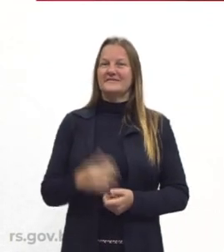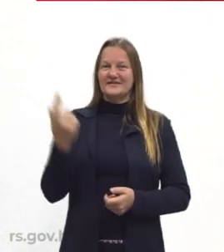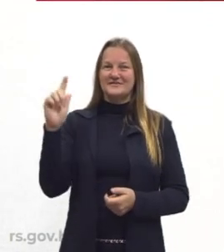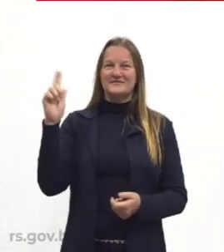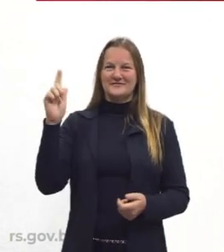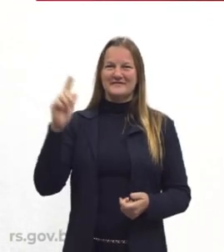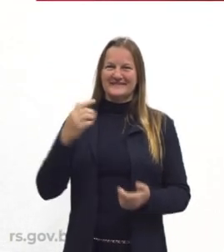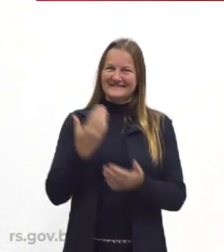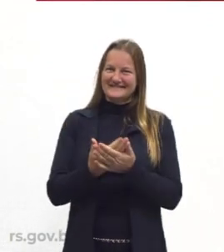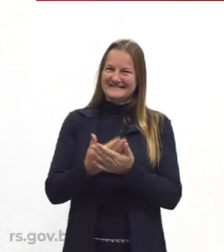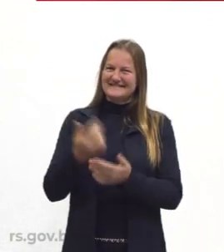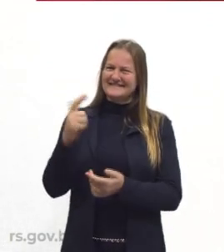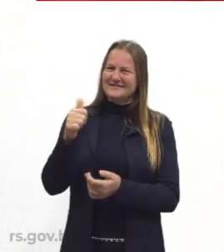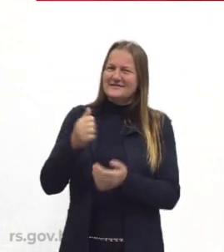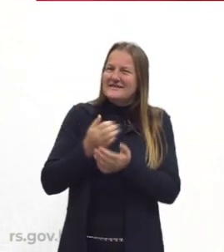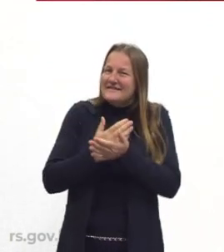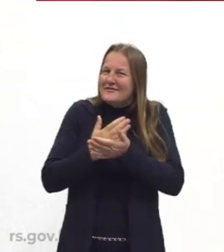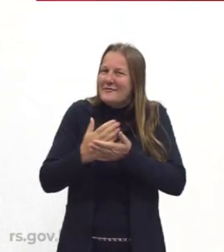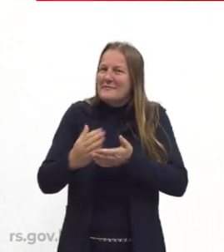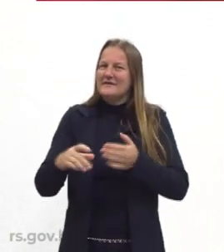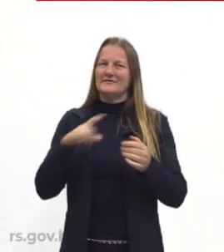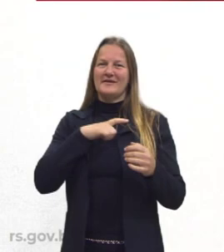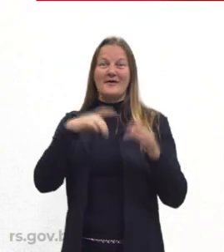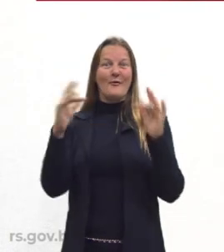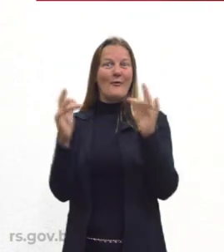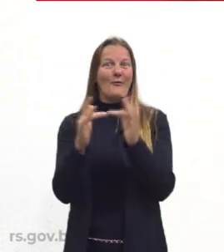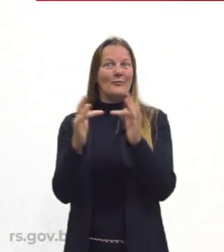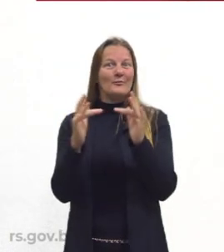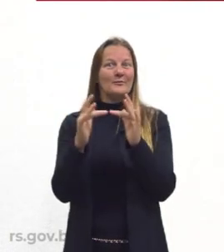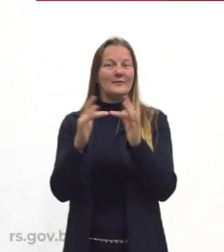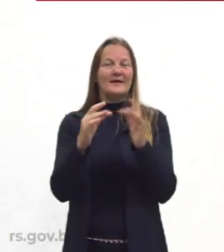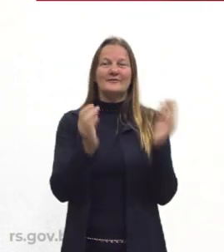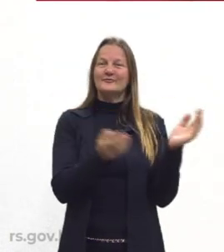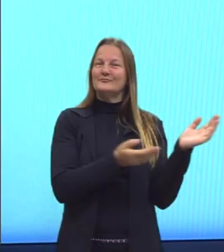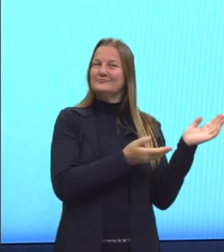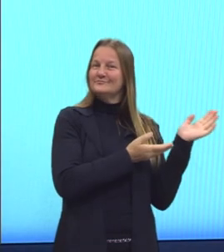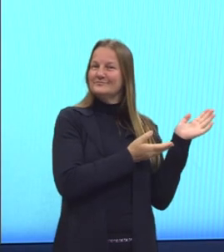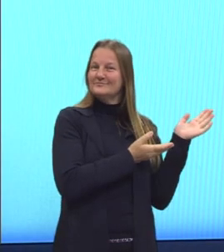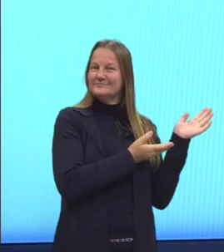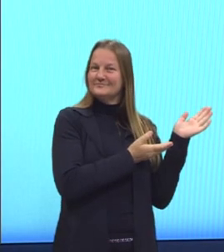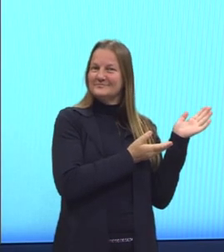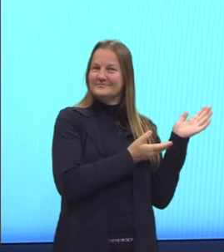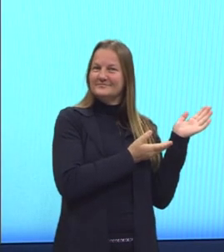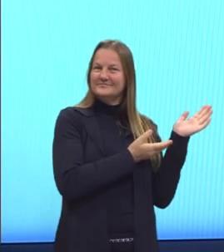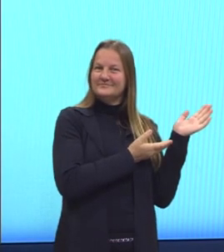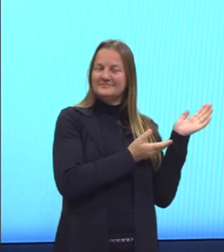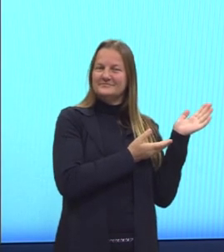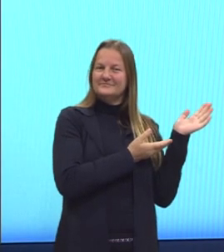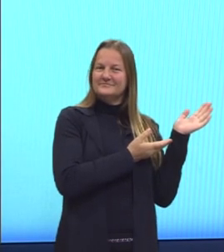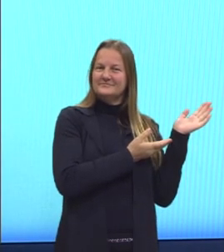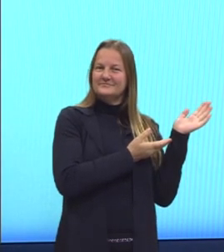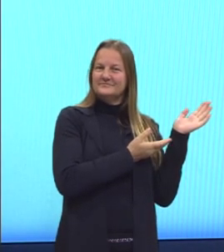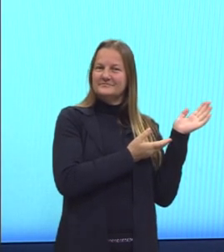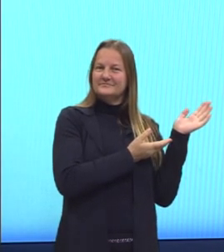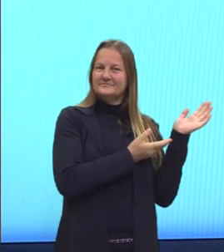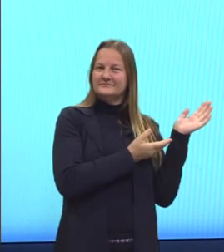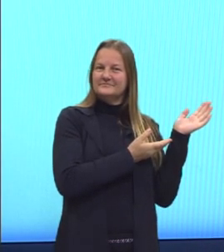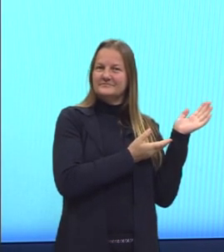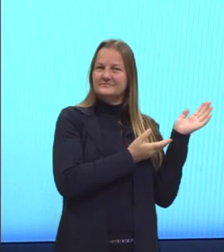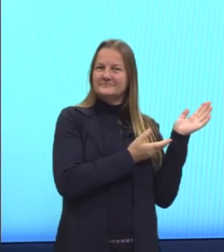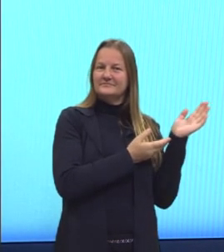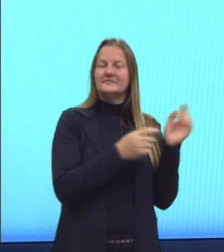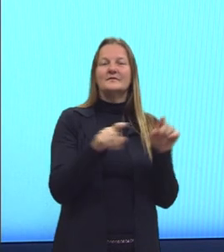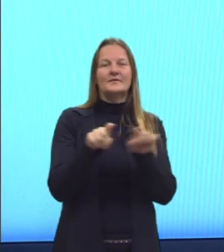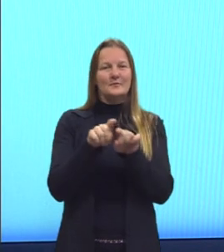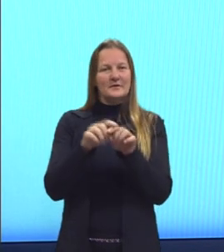E todo início de aula, tu já sabe. Eu deixo aqui os meus contatos, né, e o nome do meu colega,